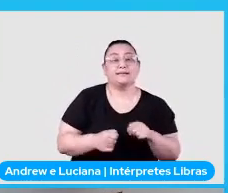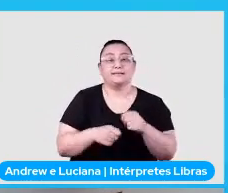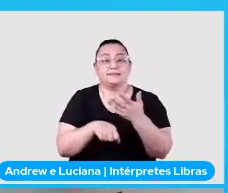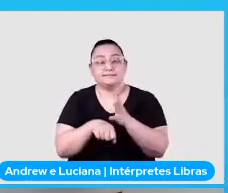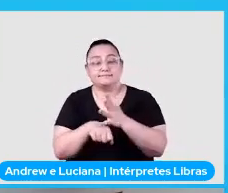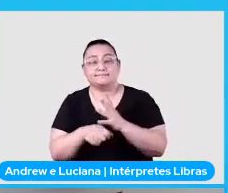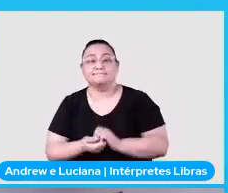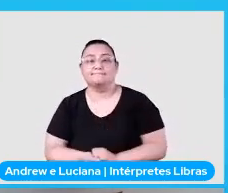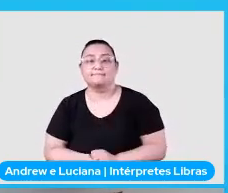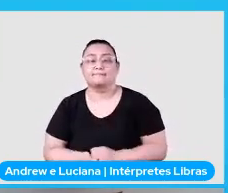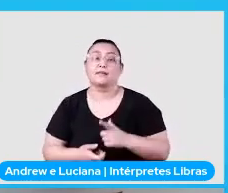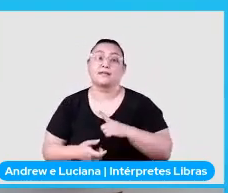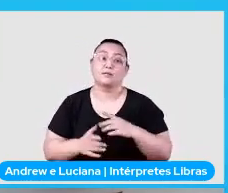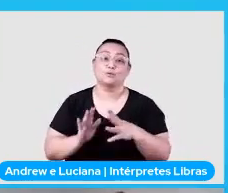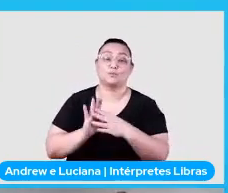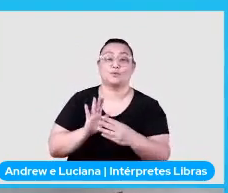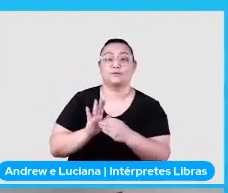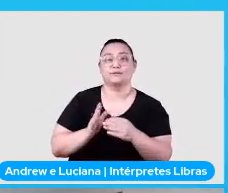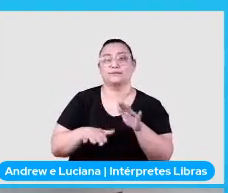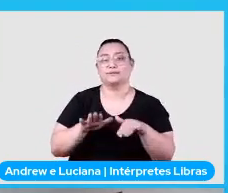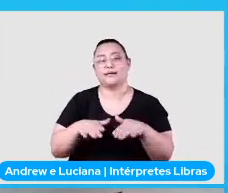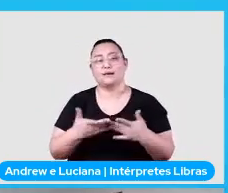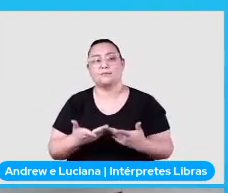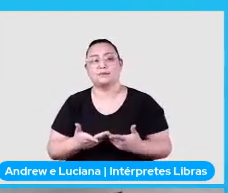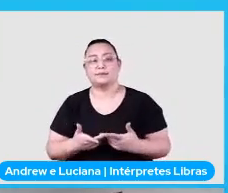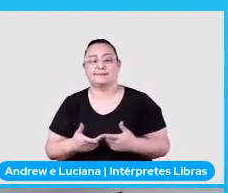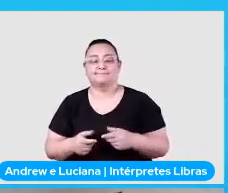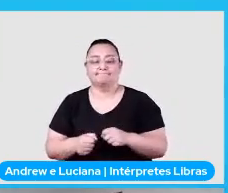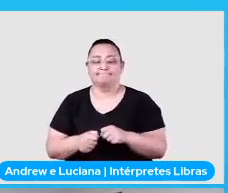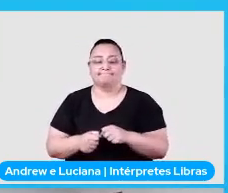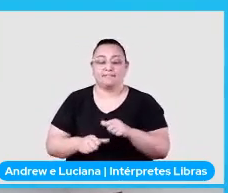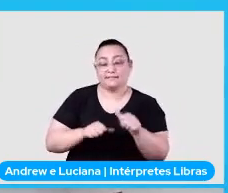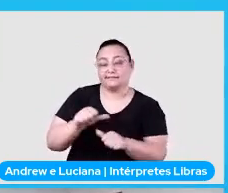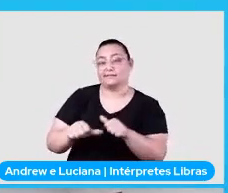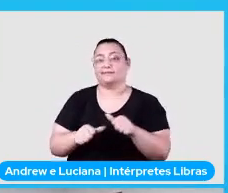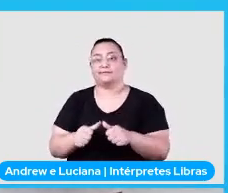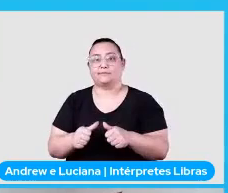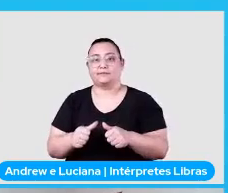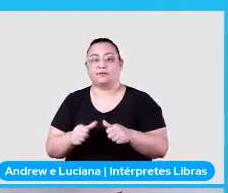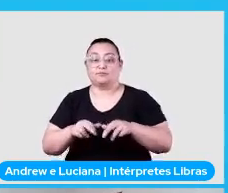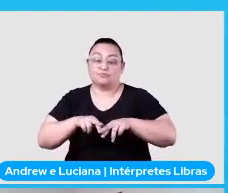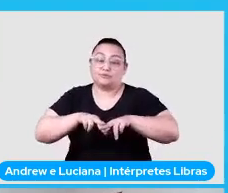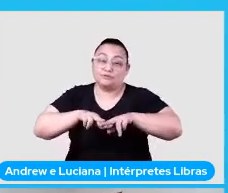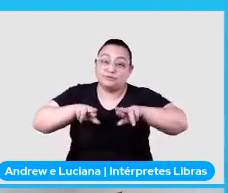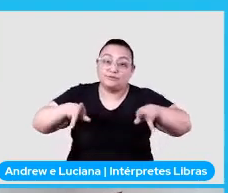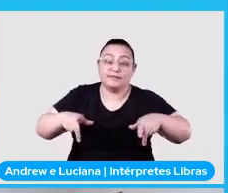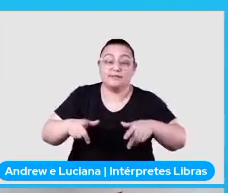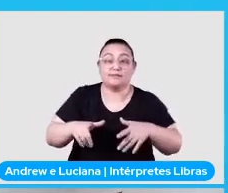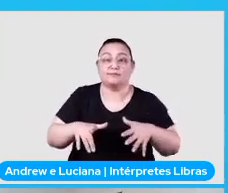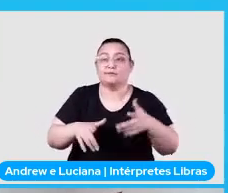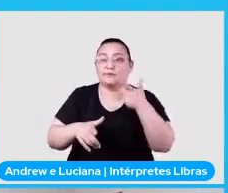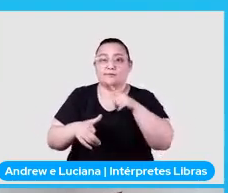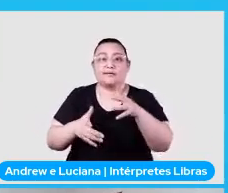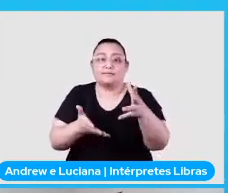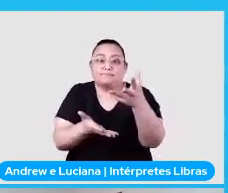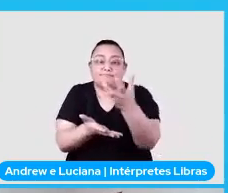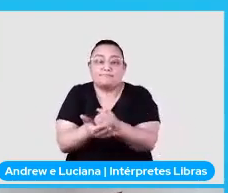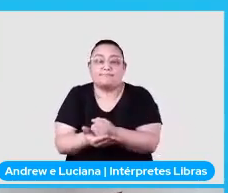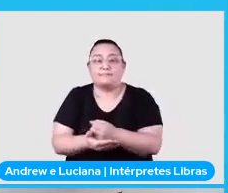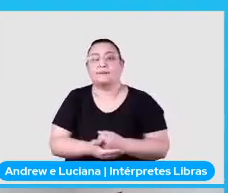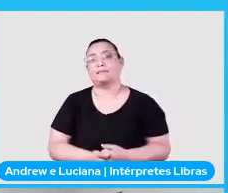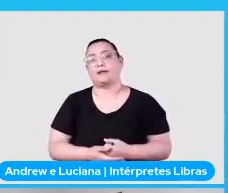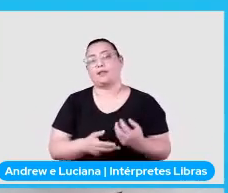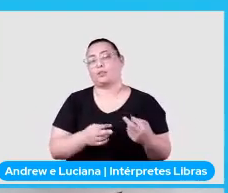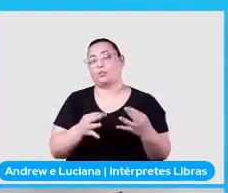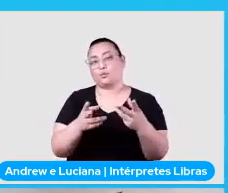E os nossos modelos acabam com essa transformação não-linear conseguindo mapear isso. E além disso,